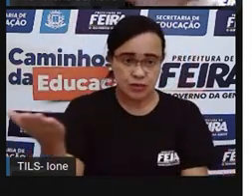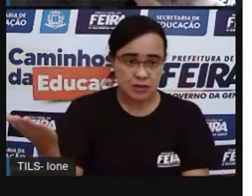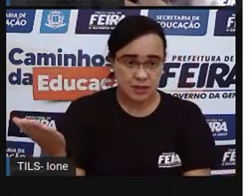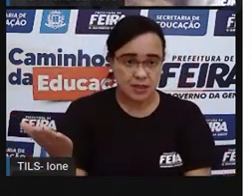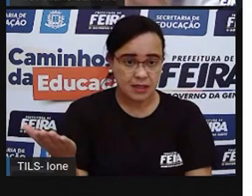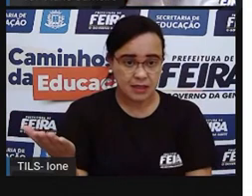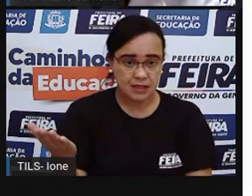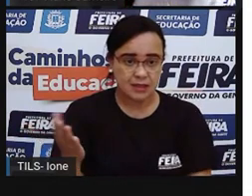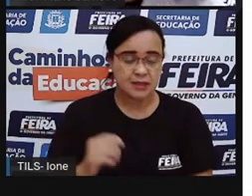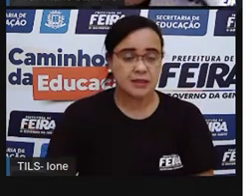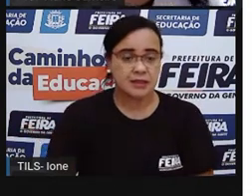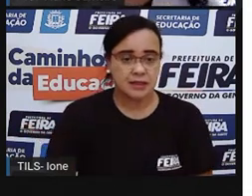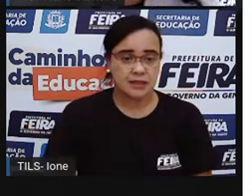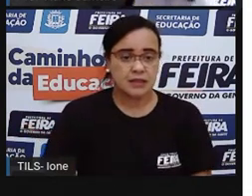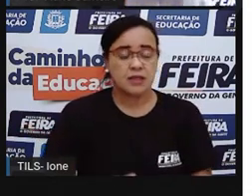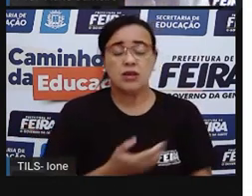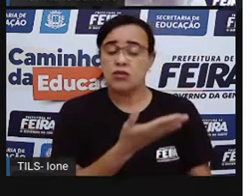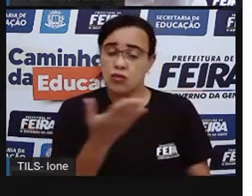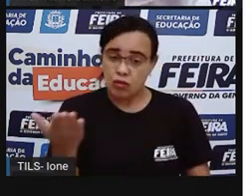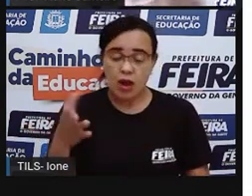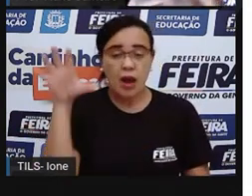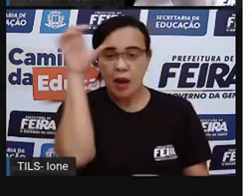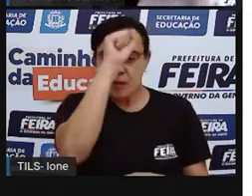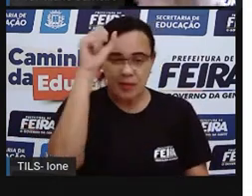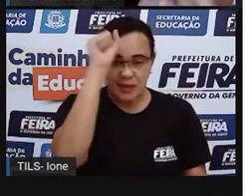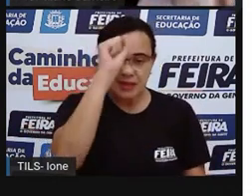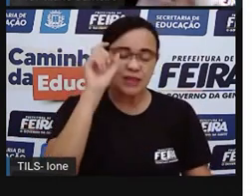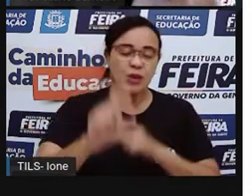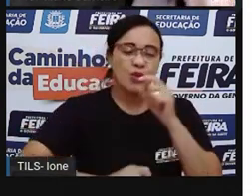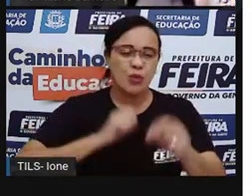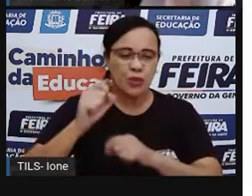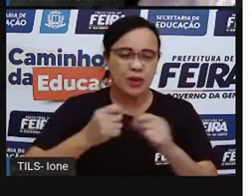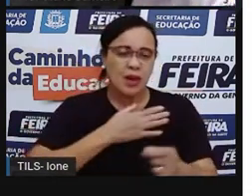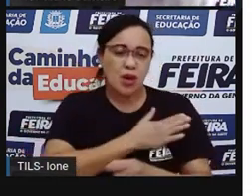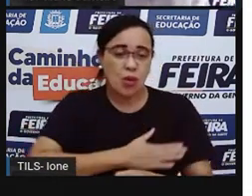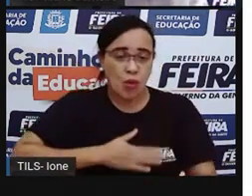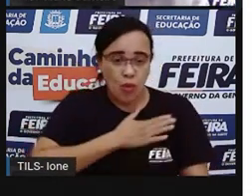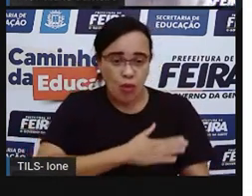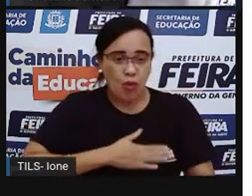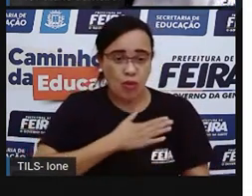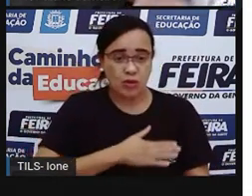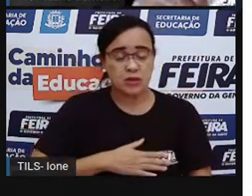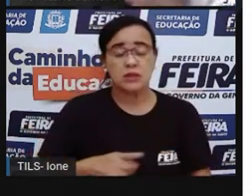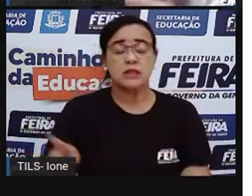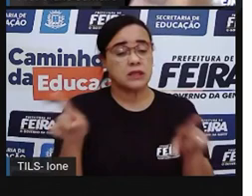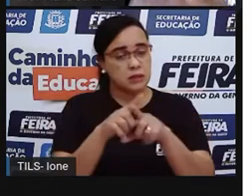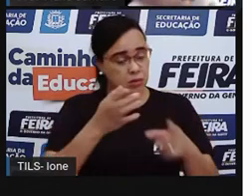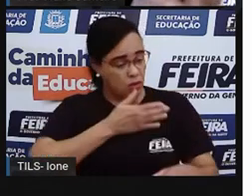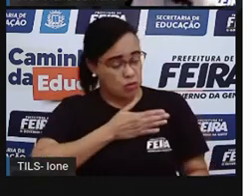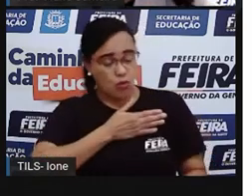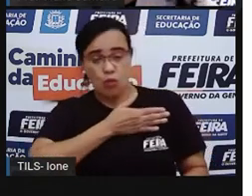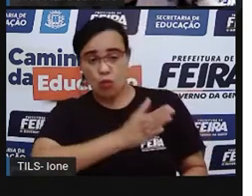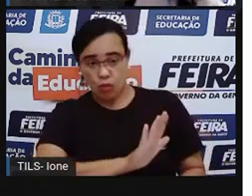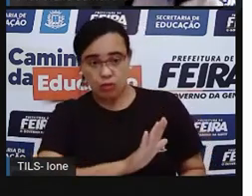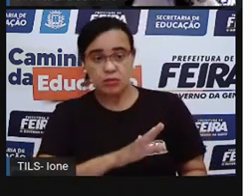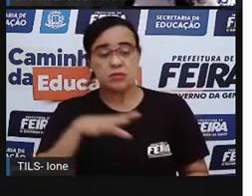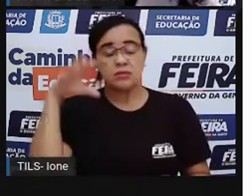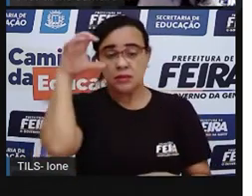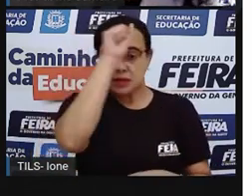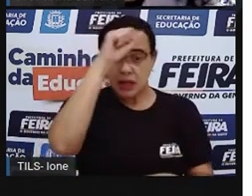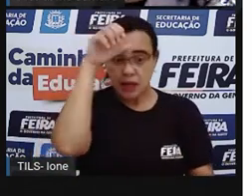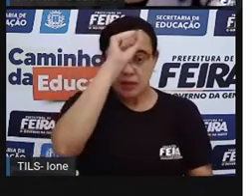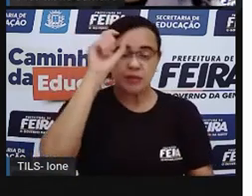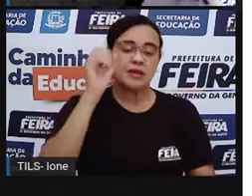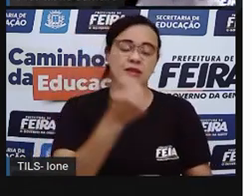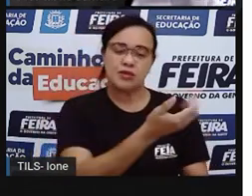o que vocês gostam de fazer, o que vocês também não gostam de fazer. Então, a gente está aprendendo junto com